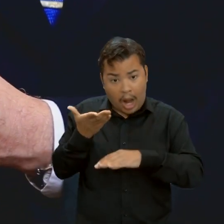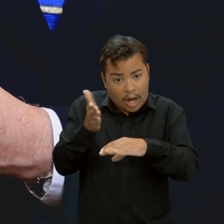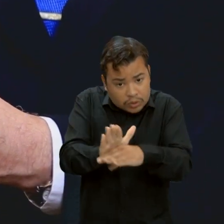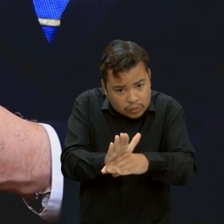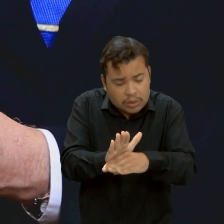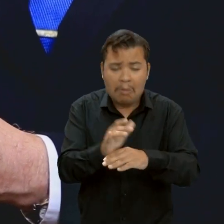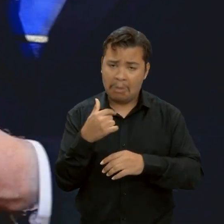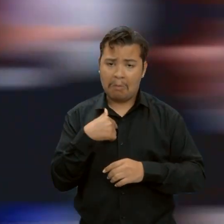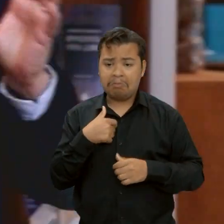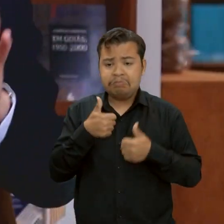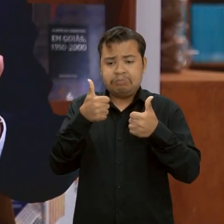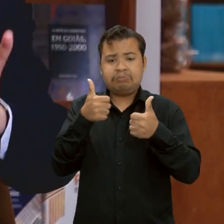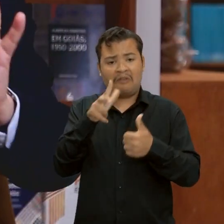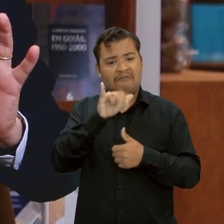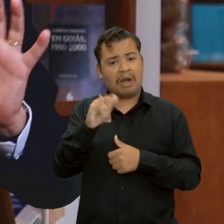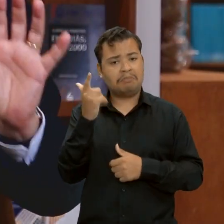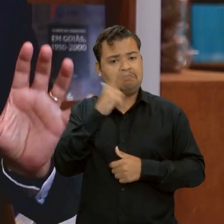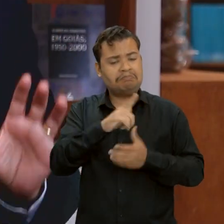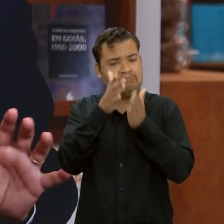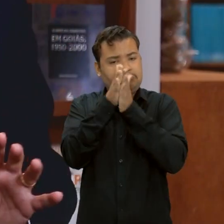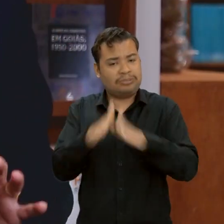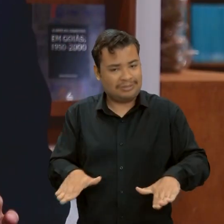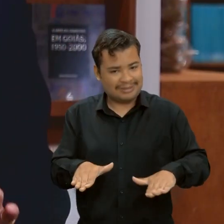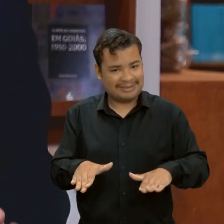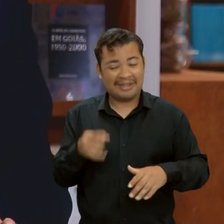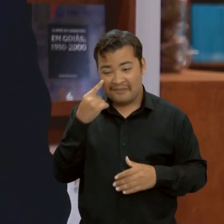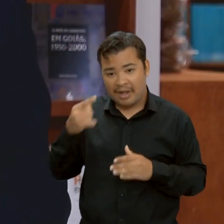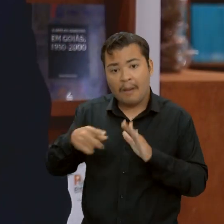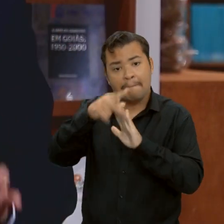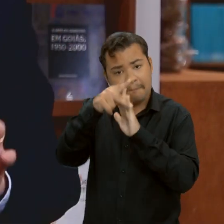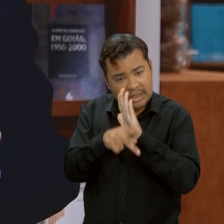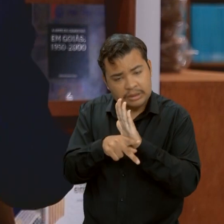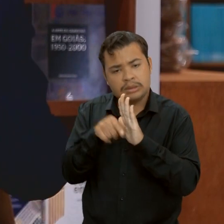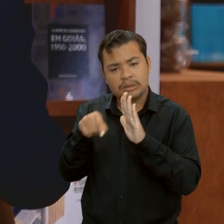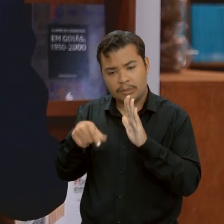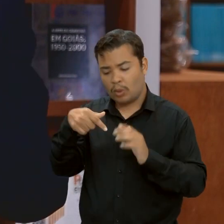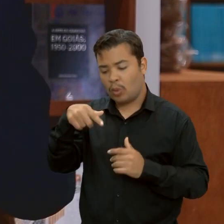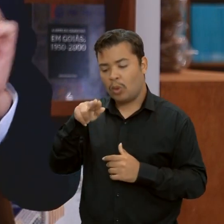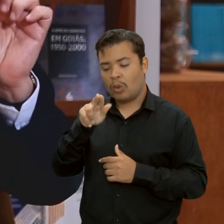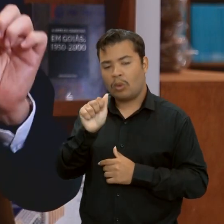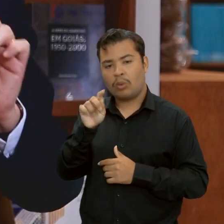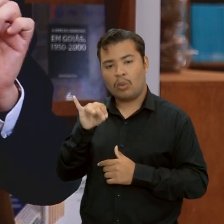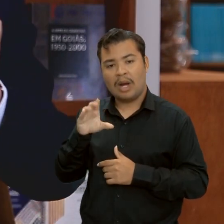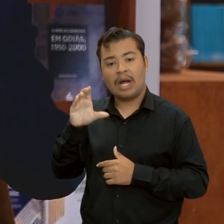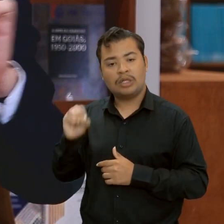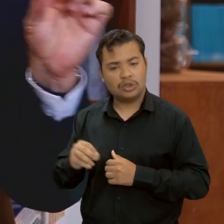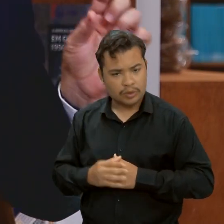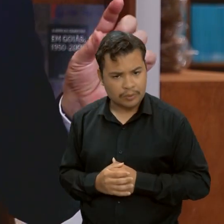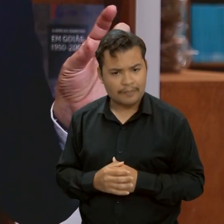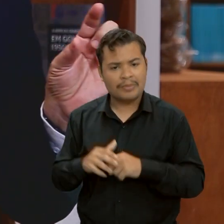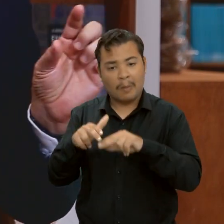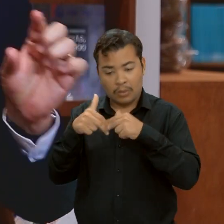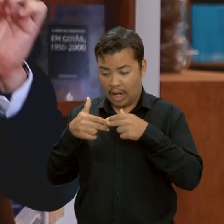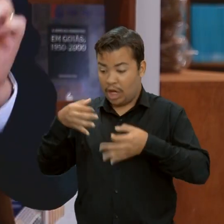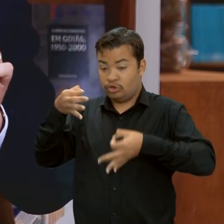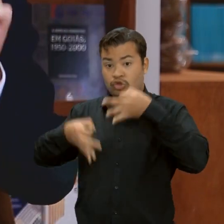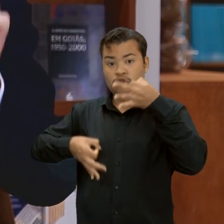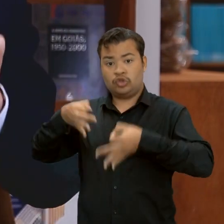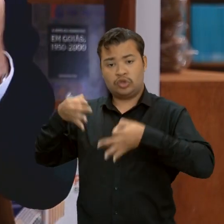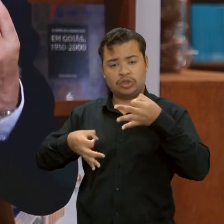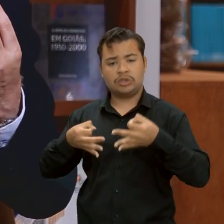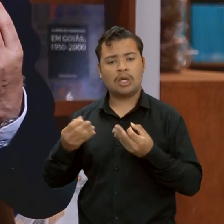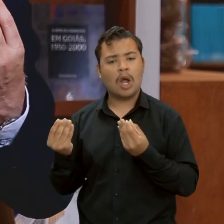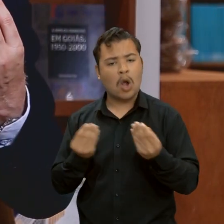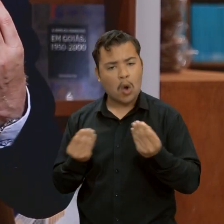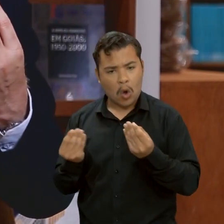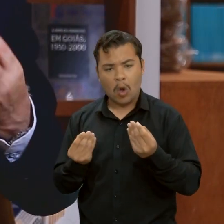acordo com a lei natural. Aí vem o princípio quântico. Por isso que a justiça, ela não é linear. A justiça,